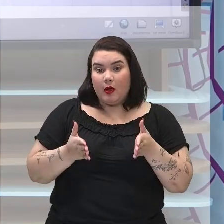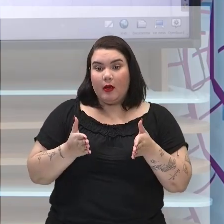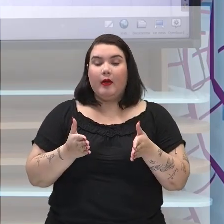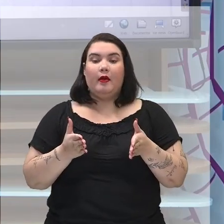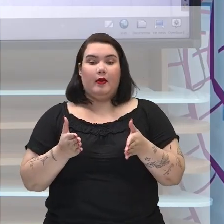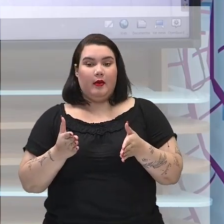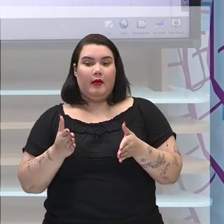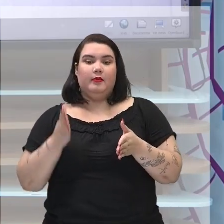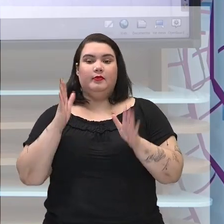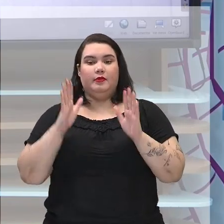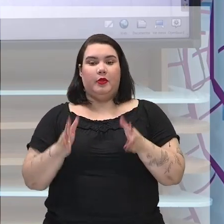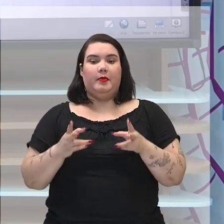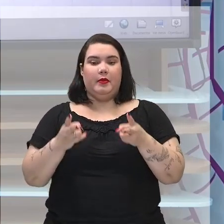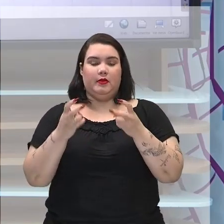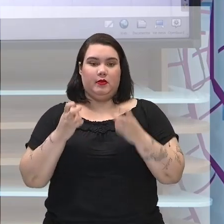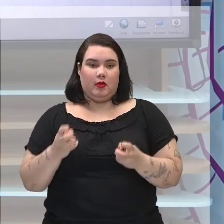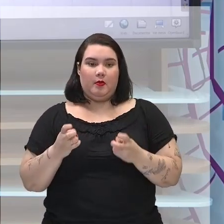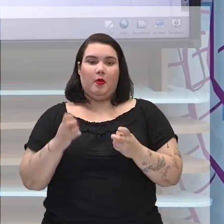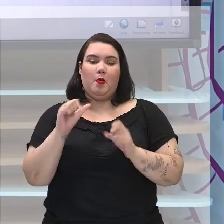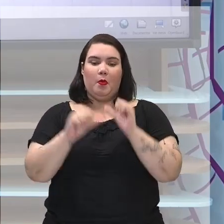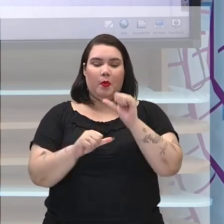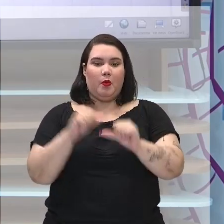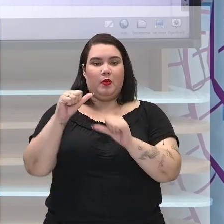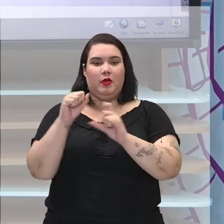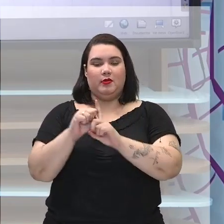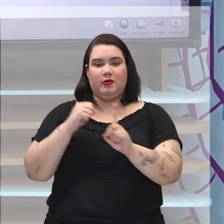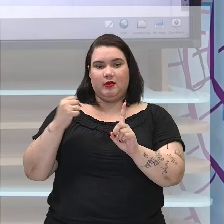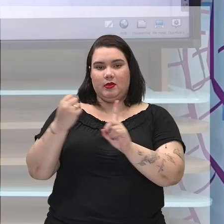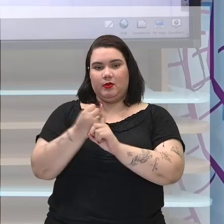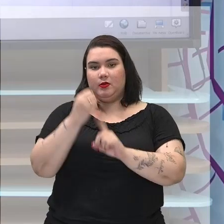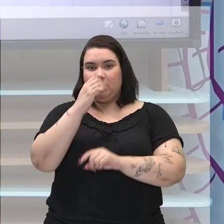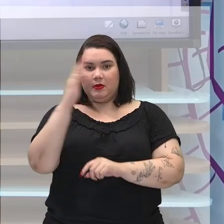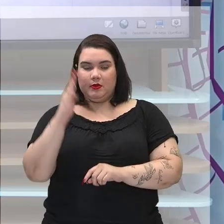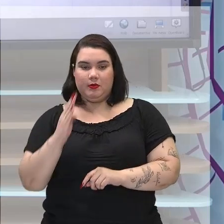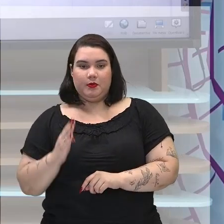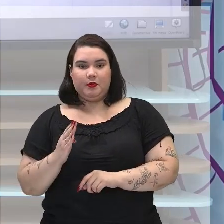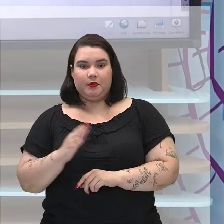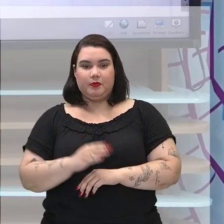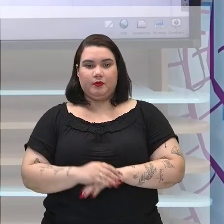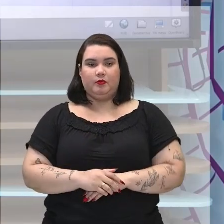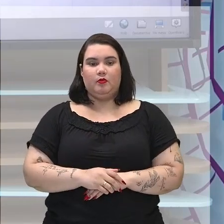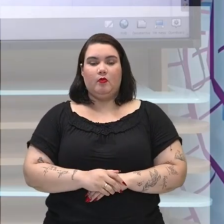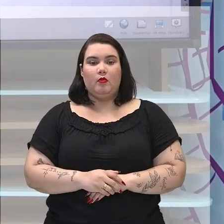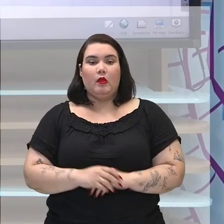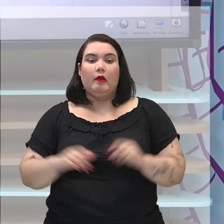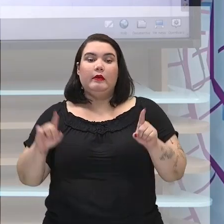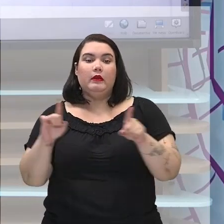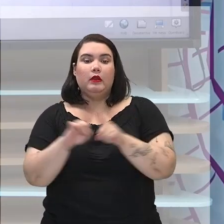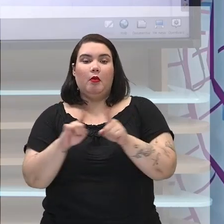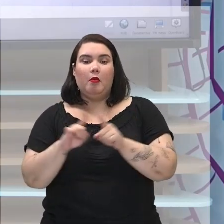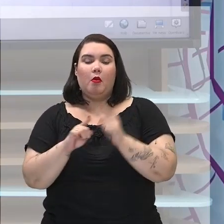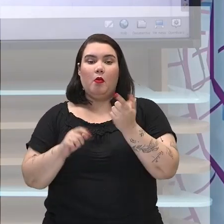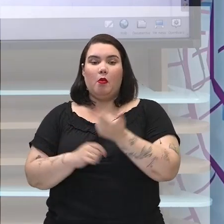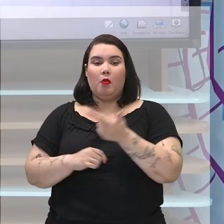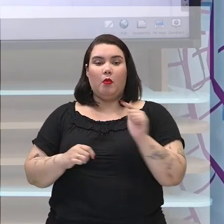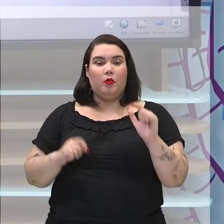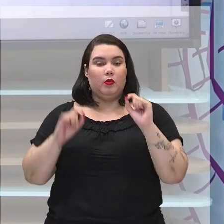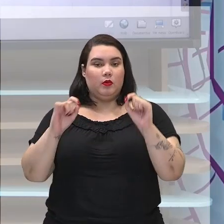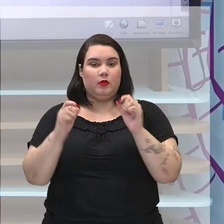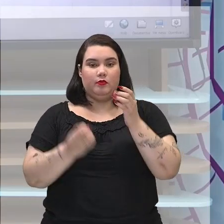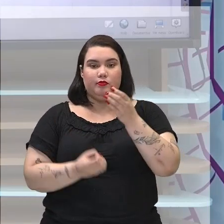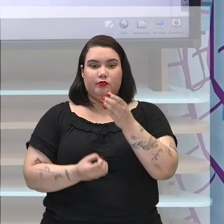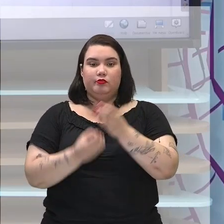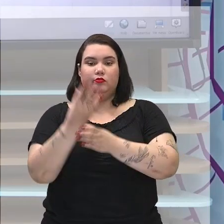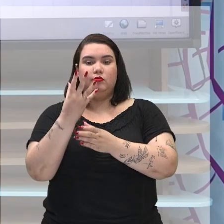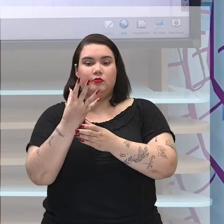elas já mudam o patamar social brasileiro. Assim como a criação,